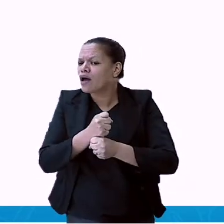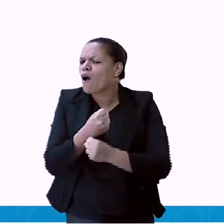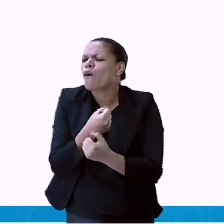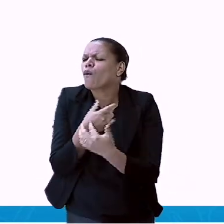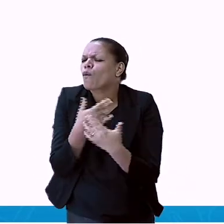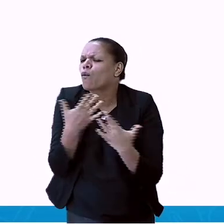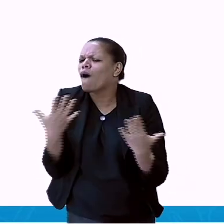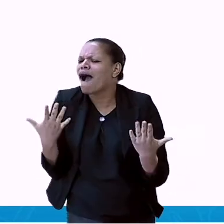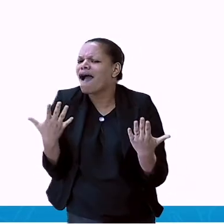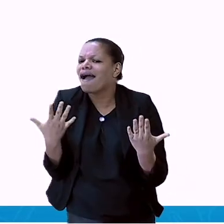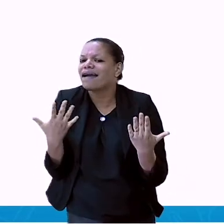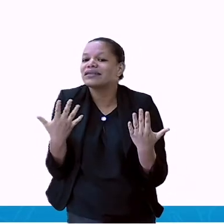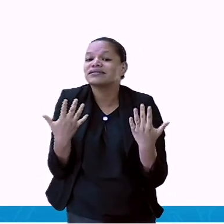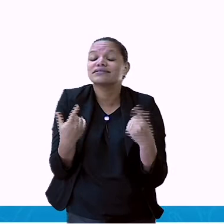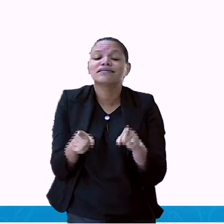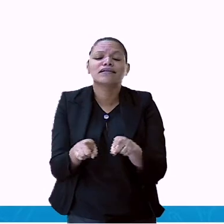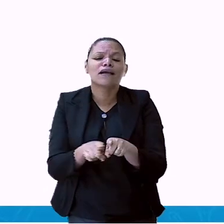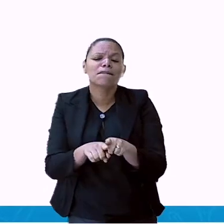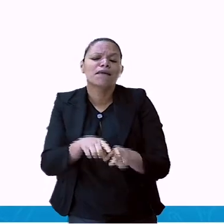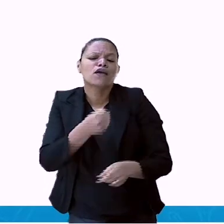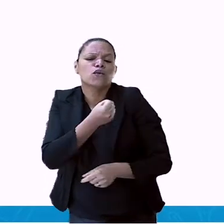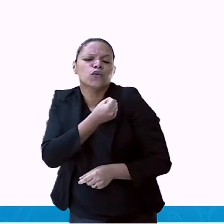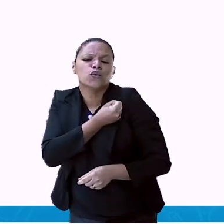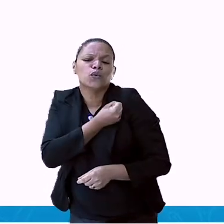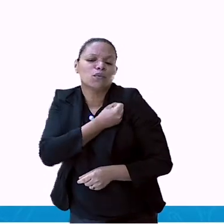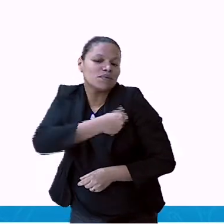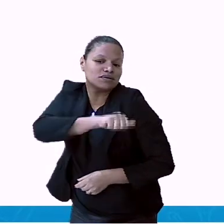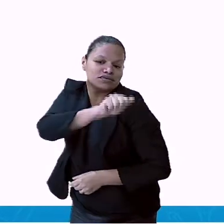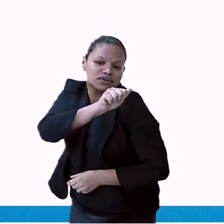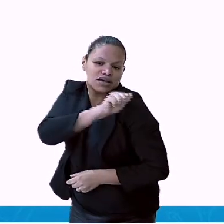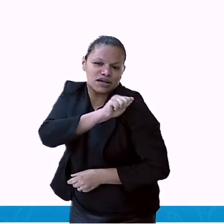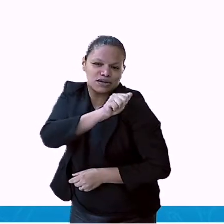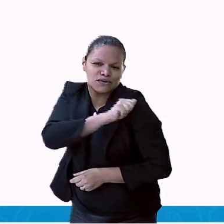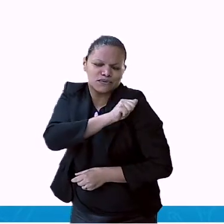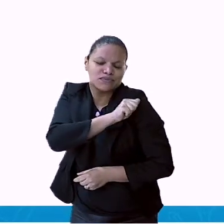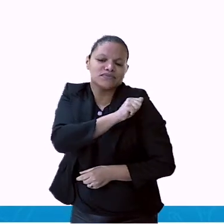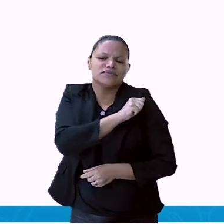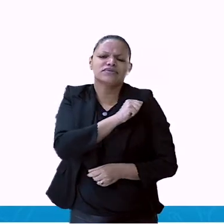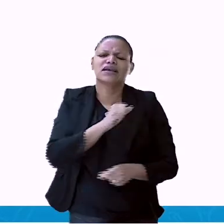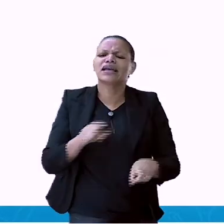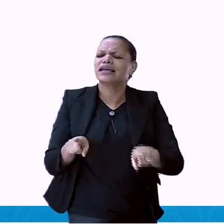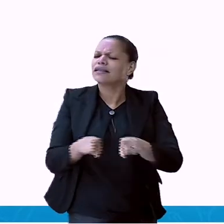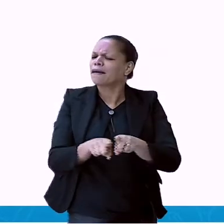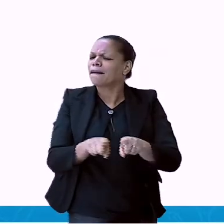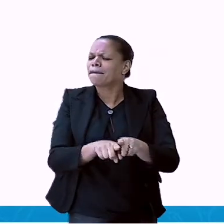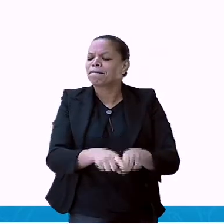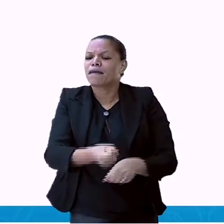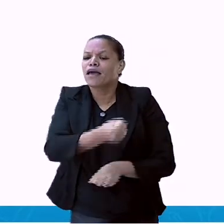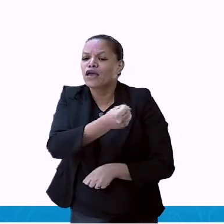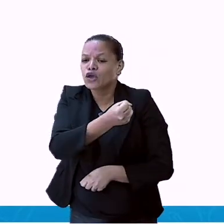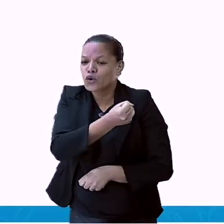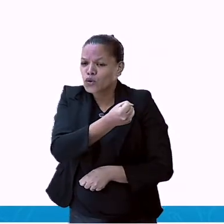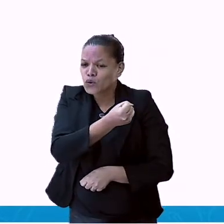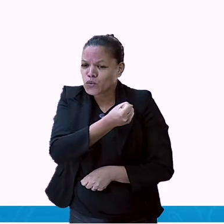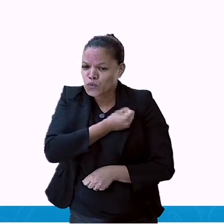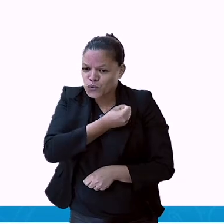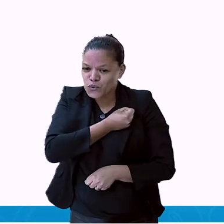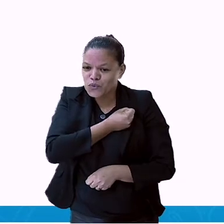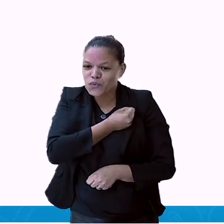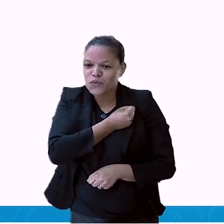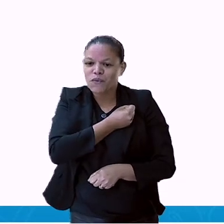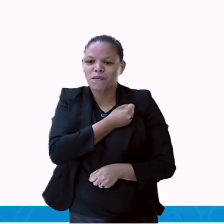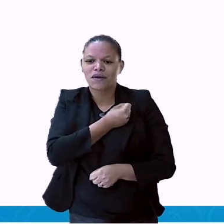fez atletismo e o número de praticantes de alunos que fizeram a ginástica. Então, vamos